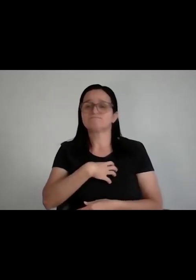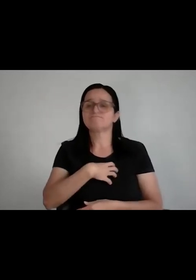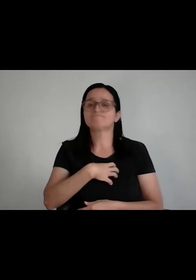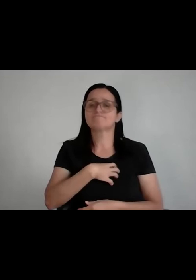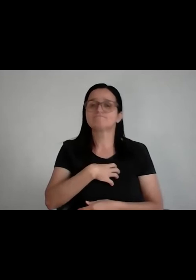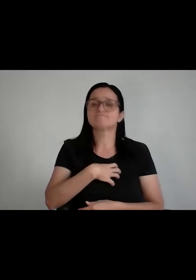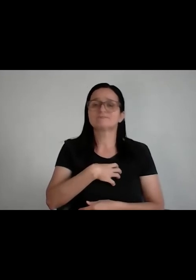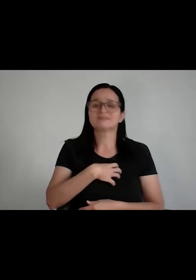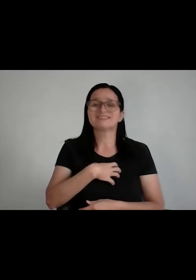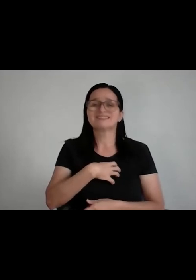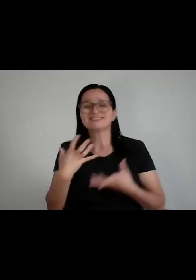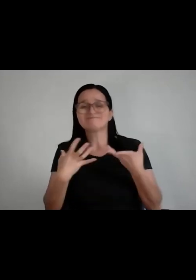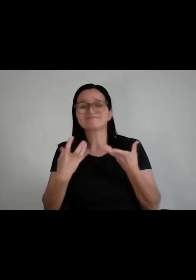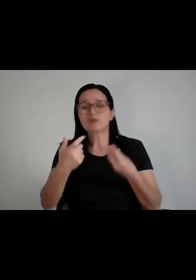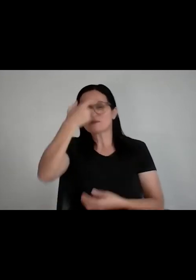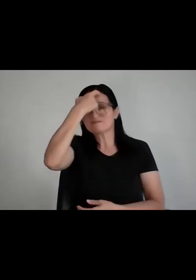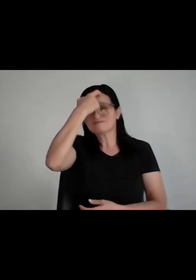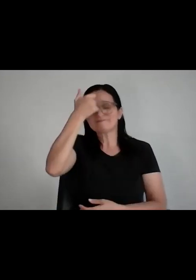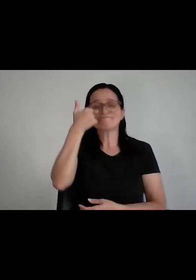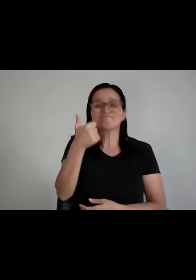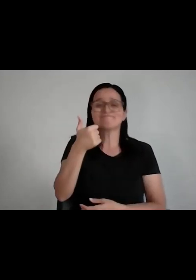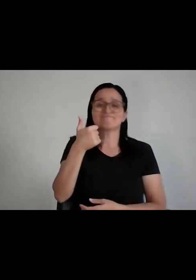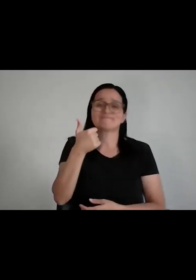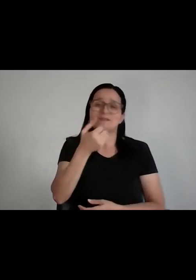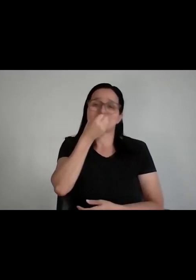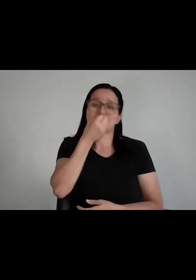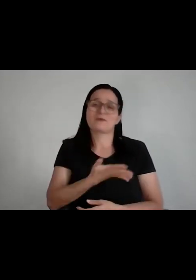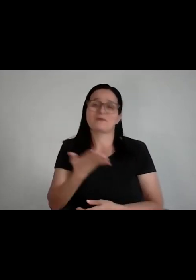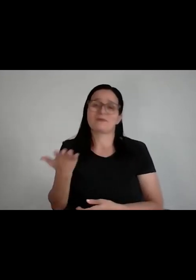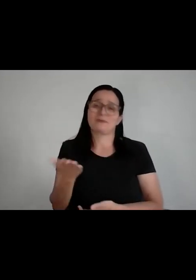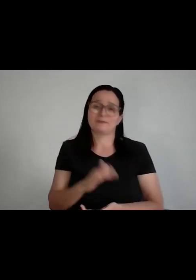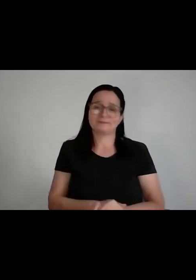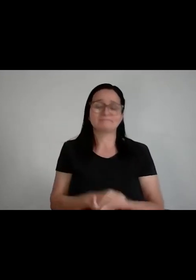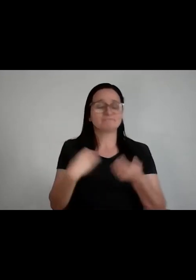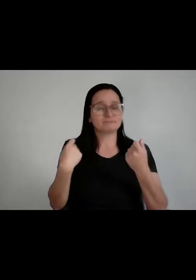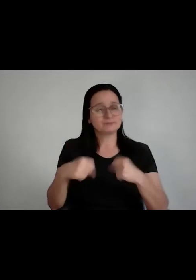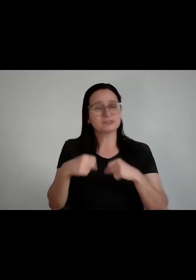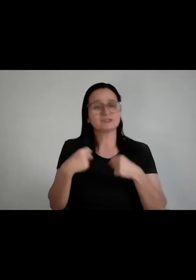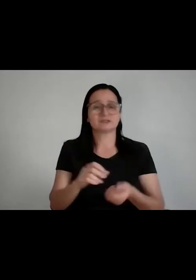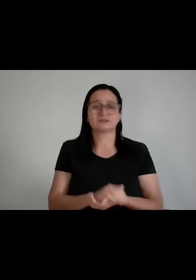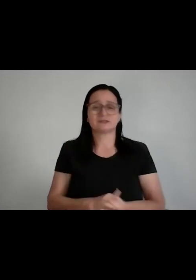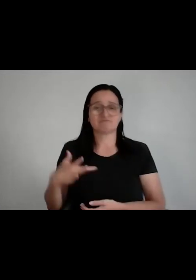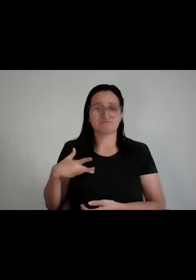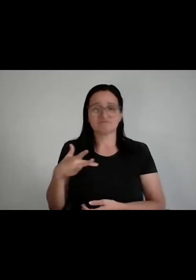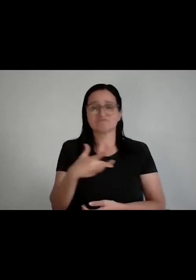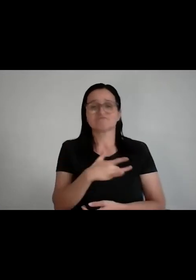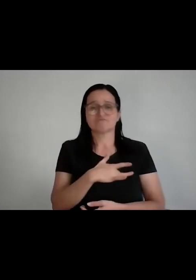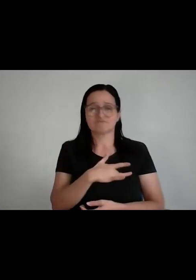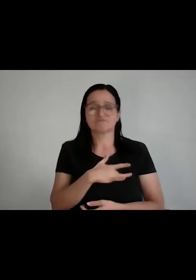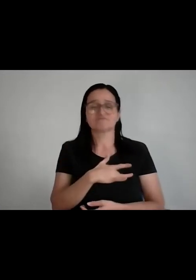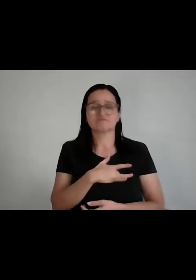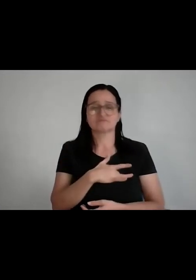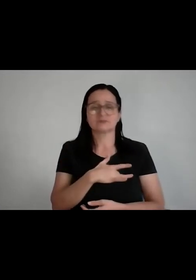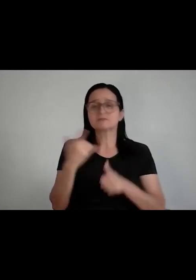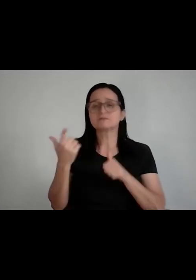positiva em dia. Eu acho que é isso, primeiro é você reconhecer que você não vai resolver esse